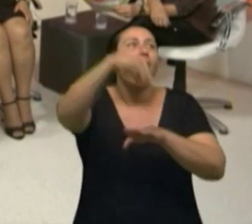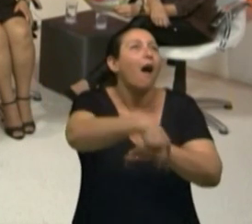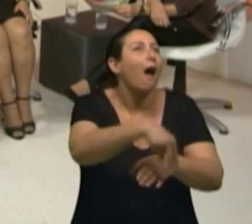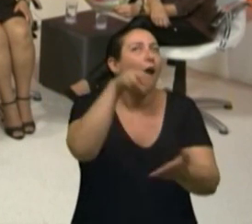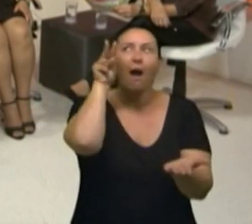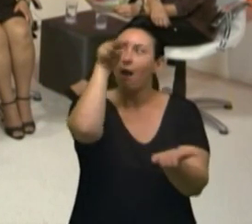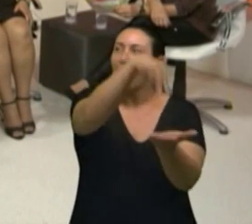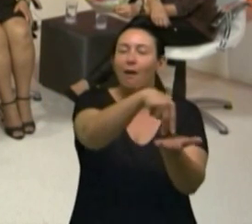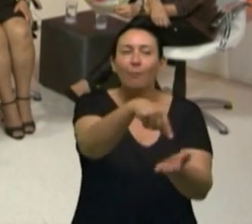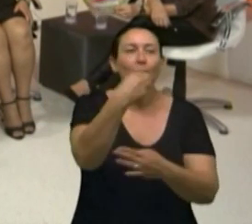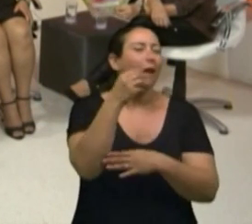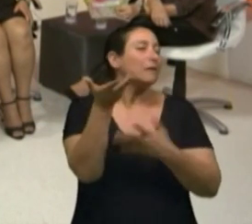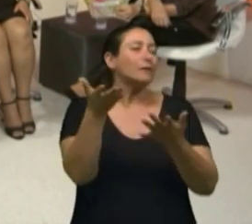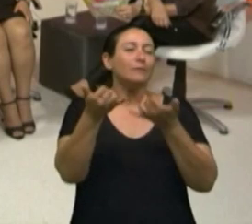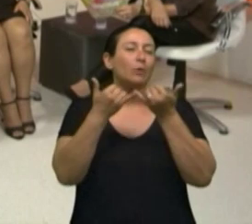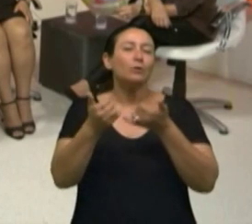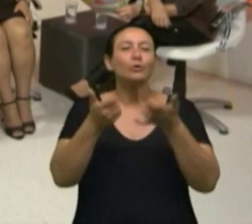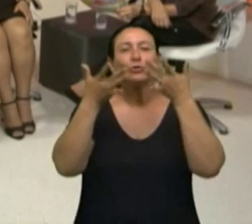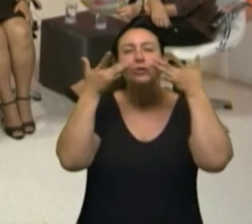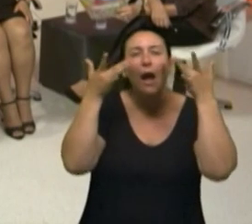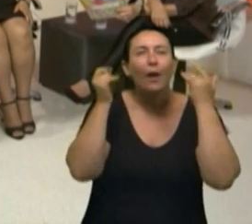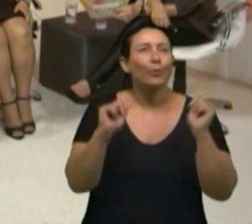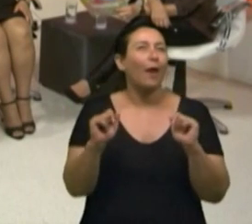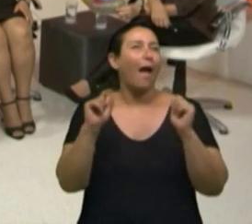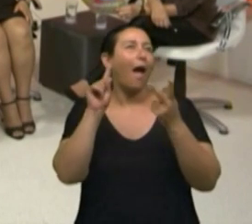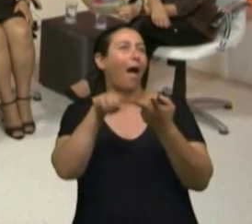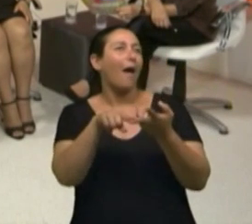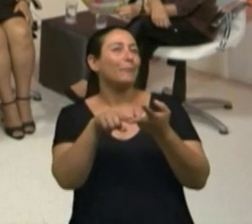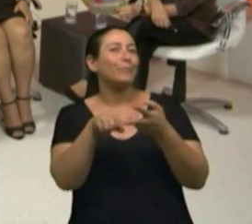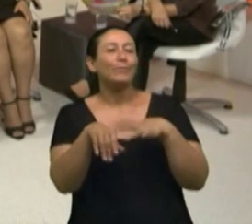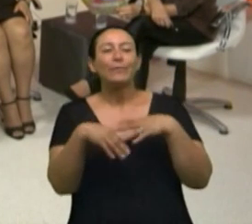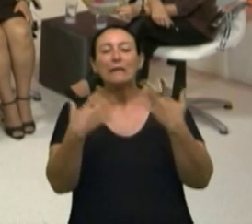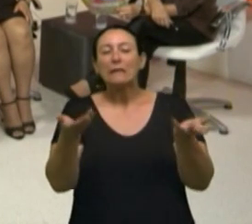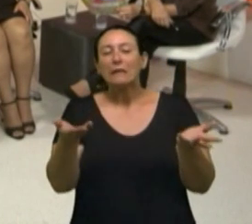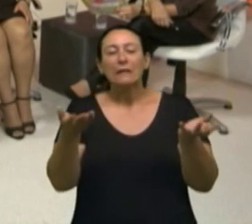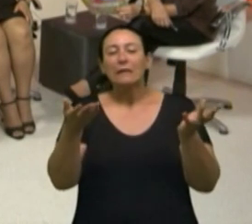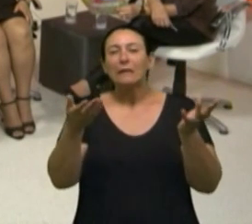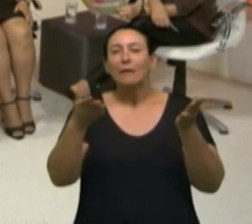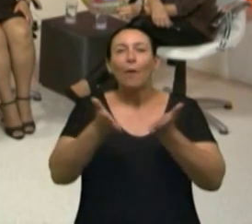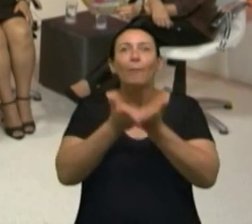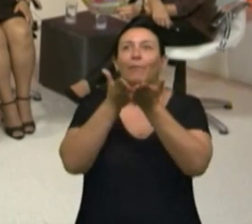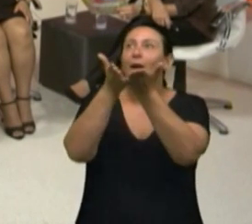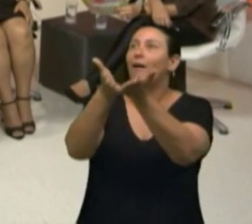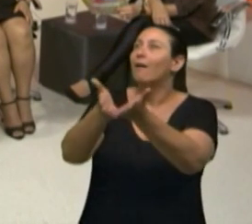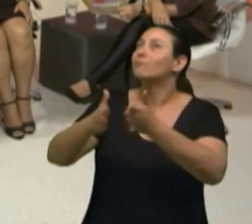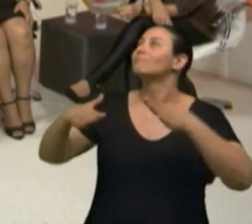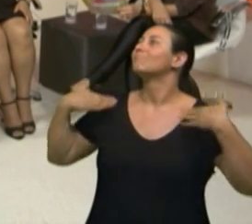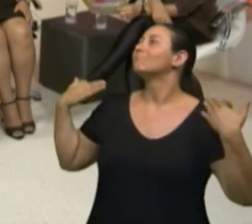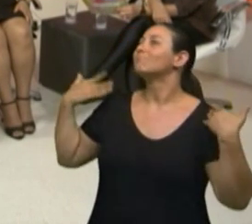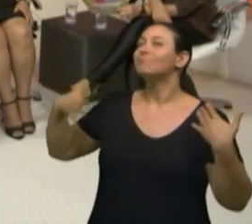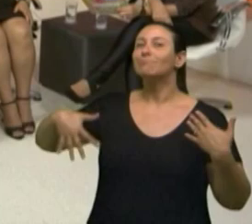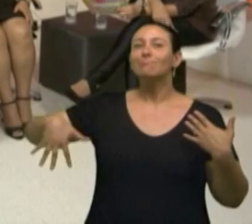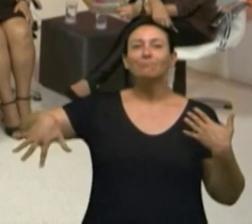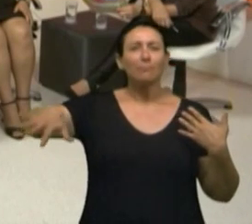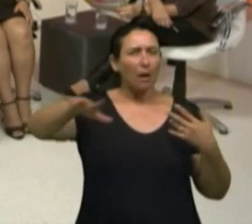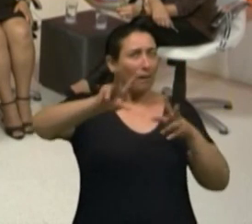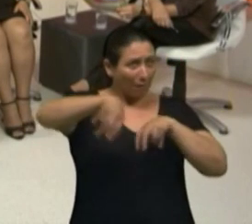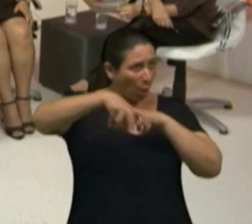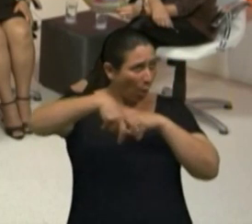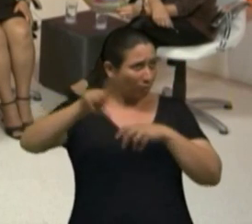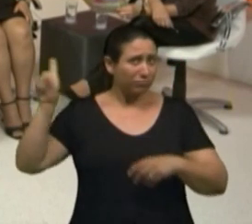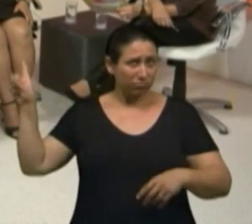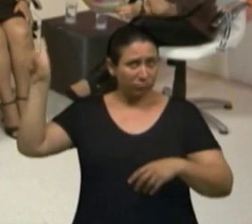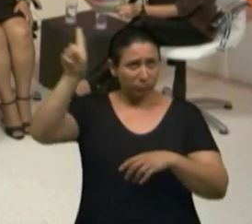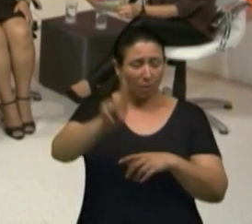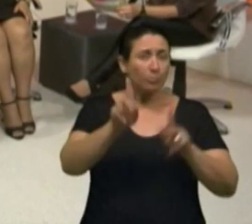lúdicas, como o teatro e um passeio pelo barco, pelo Guaíba, né? Então, muitas pessoas do interior, é a primeira